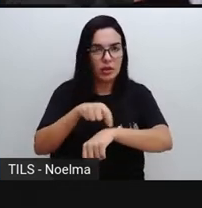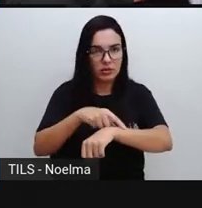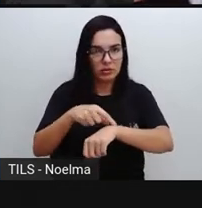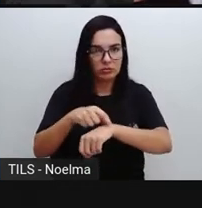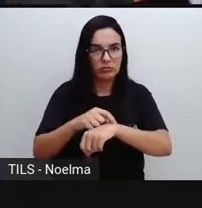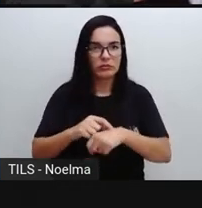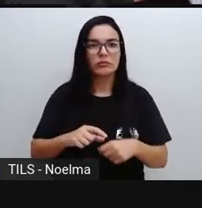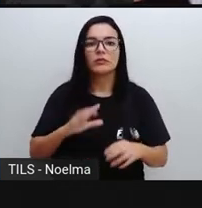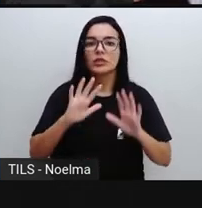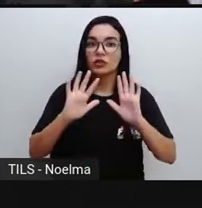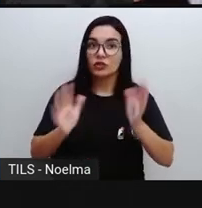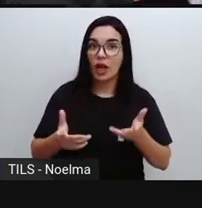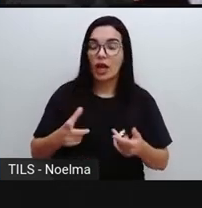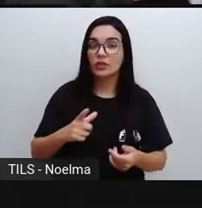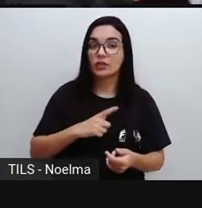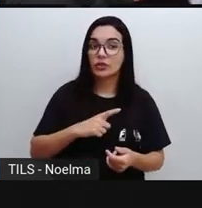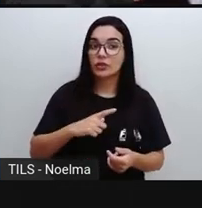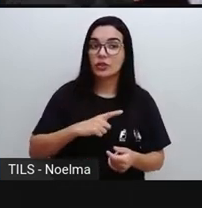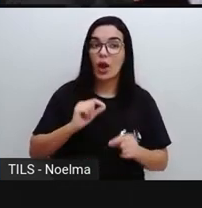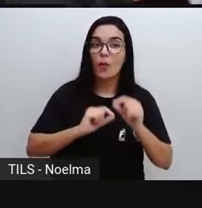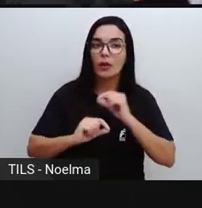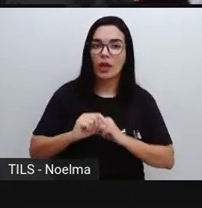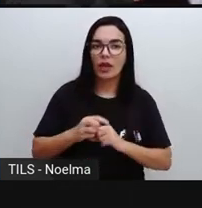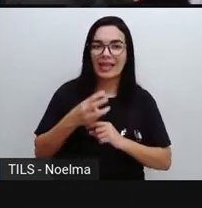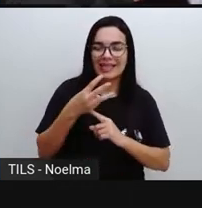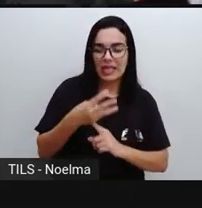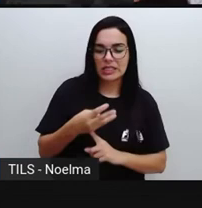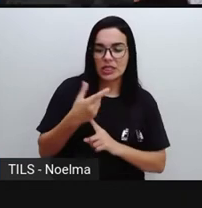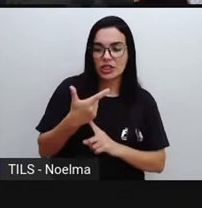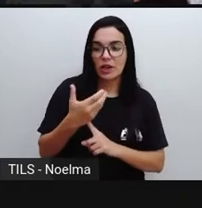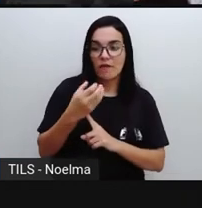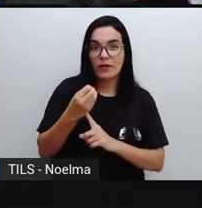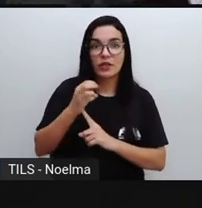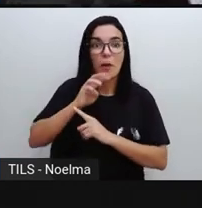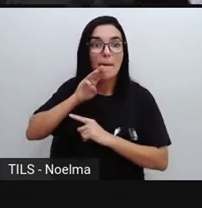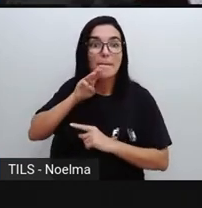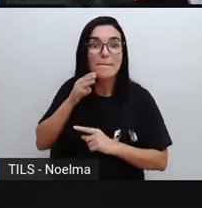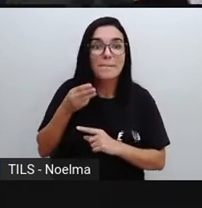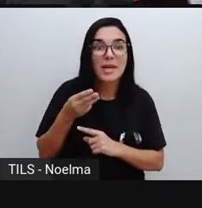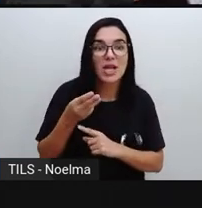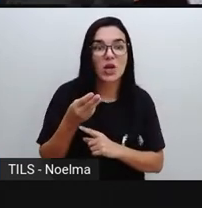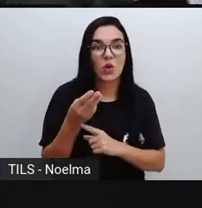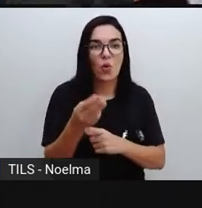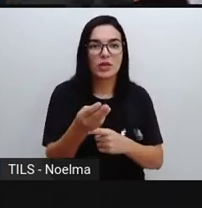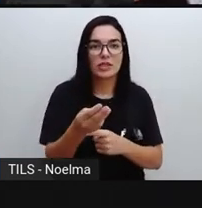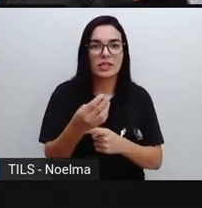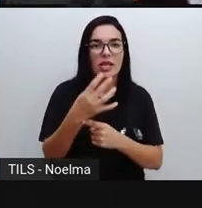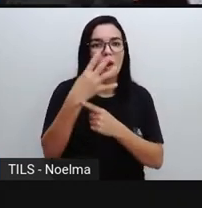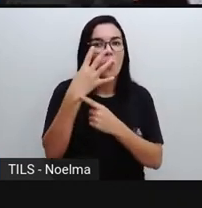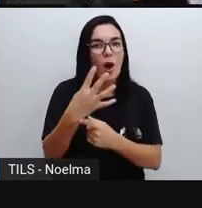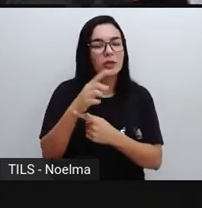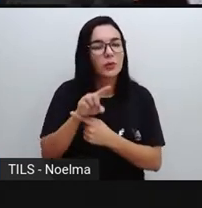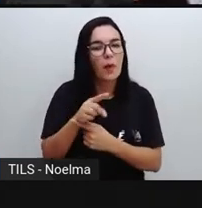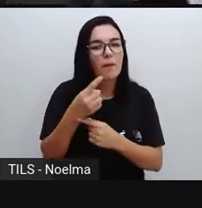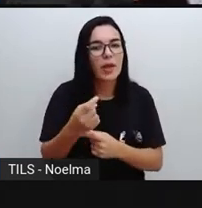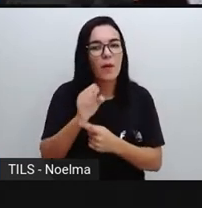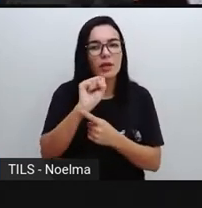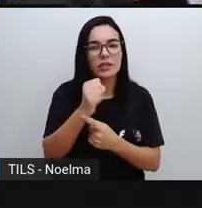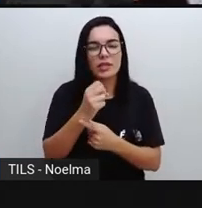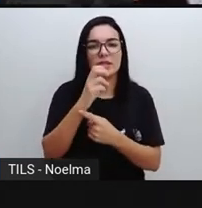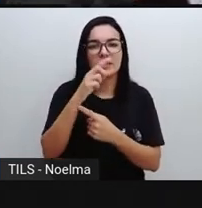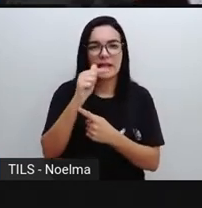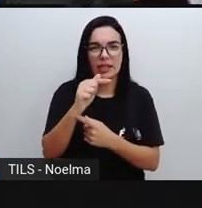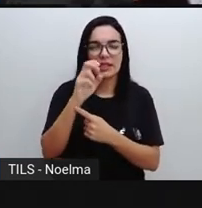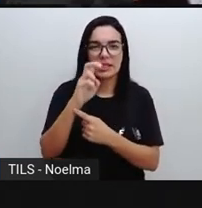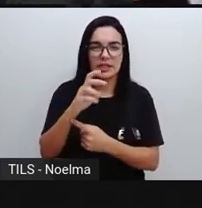tínhamos aí 320 milhões e 4 mil e 875